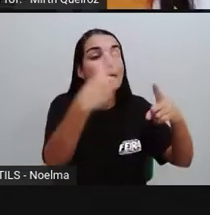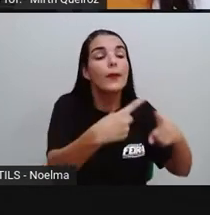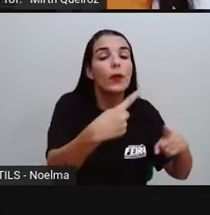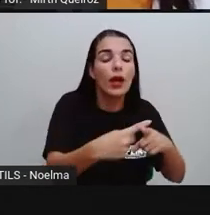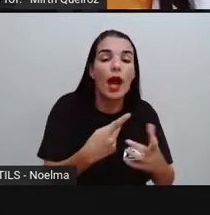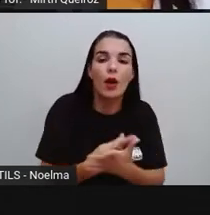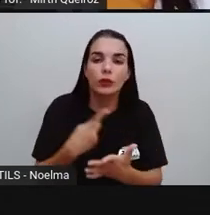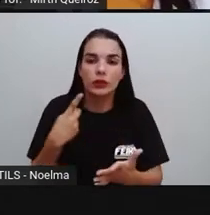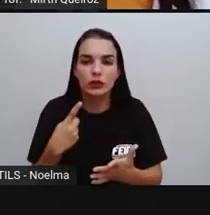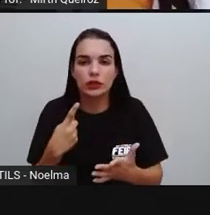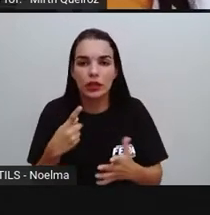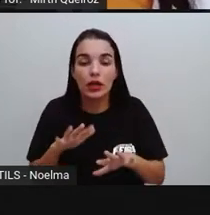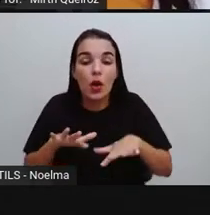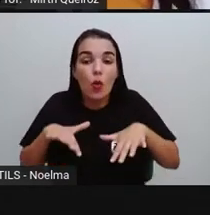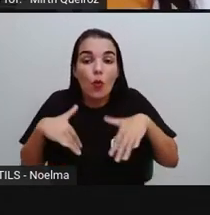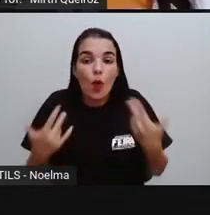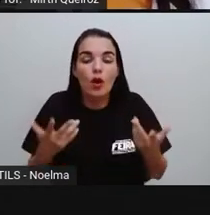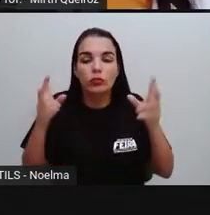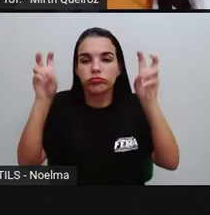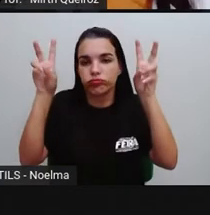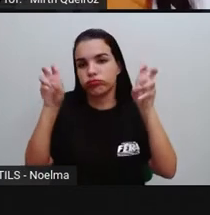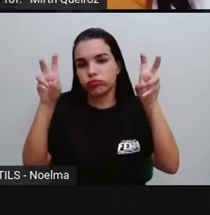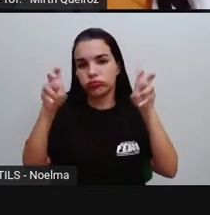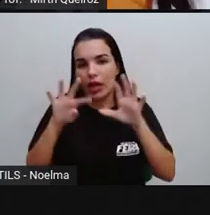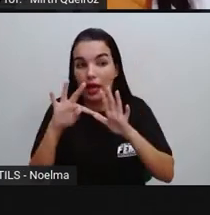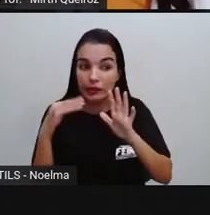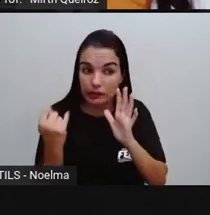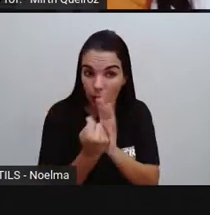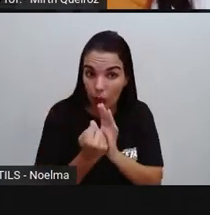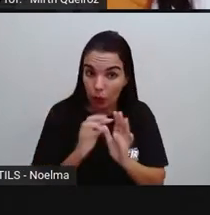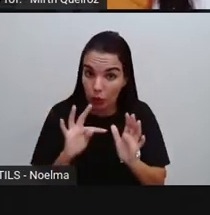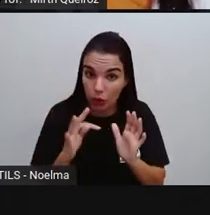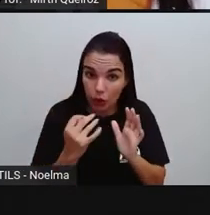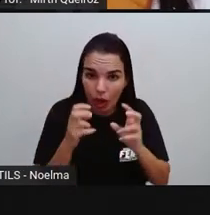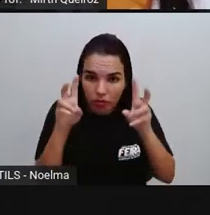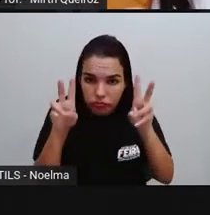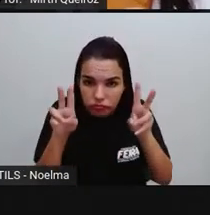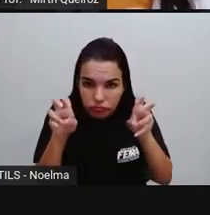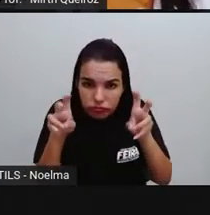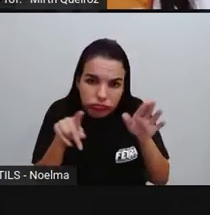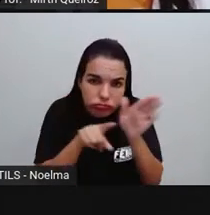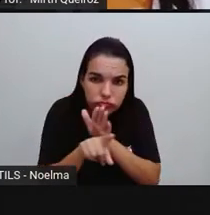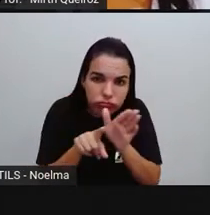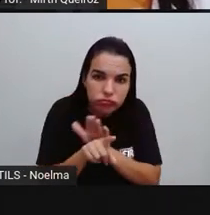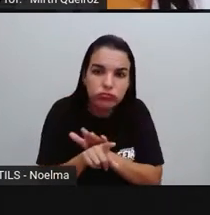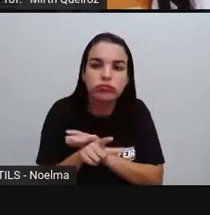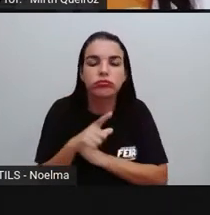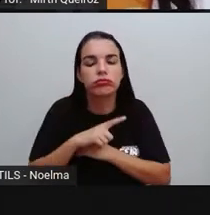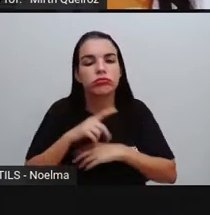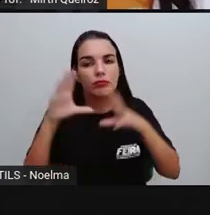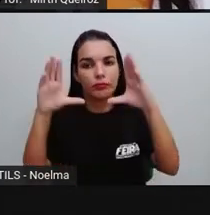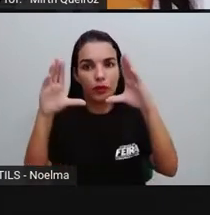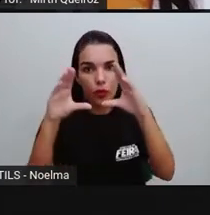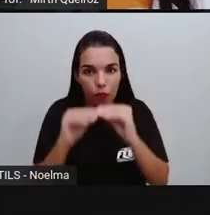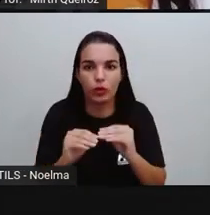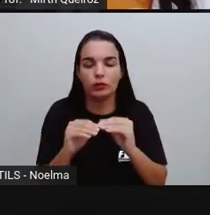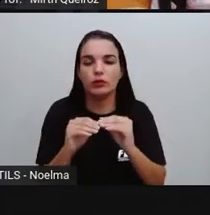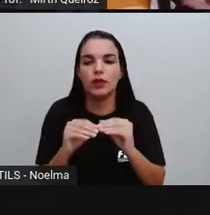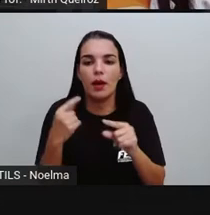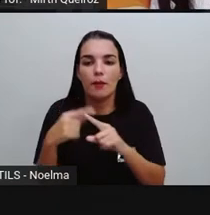aconteceu? E qual foi o assunto? Todas essas perguntas de forma bem breve, bem sucinta. Para que